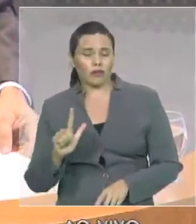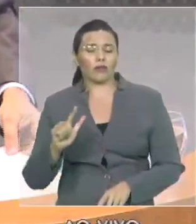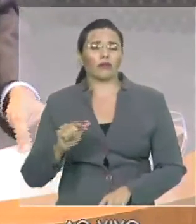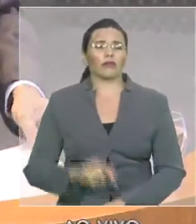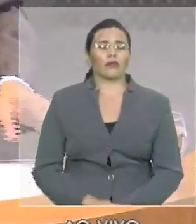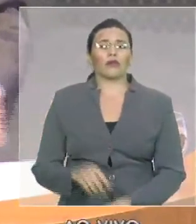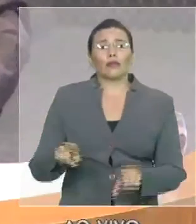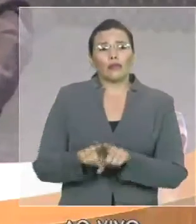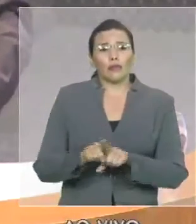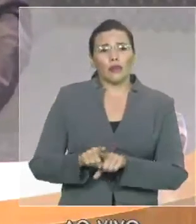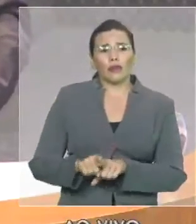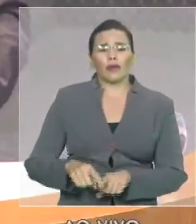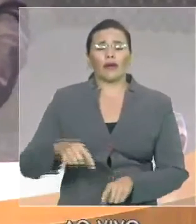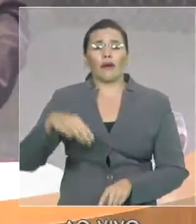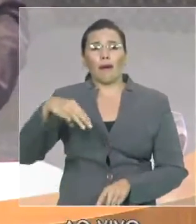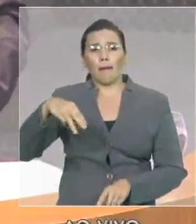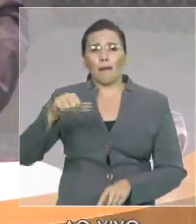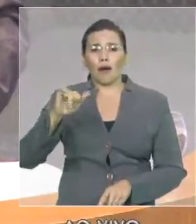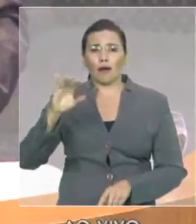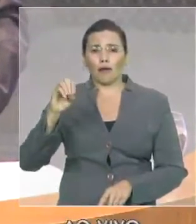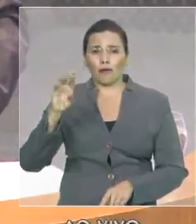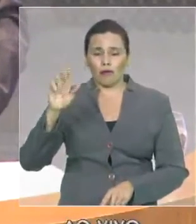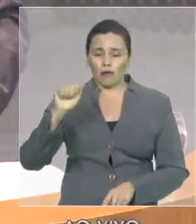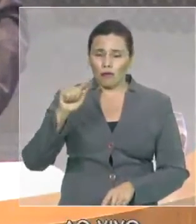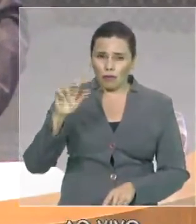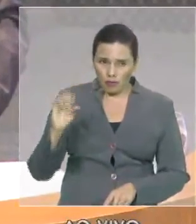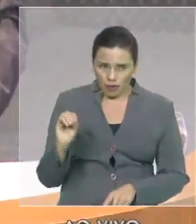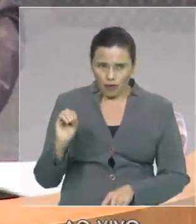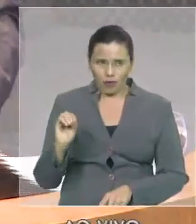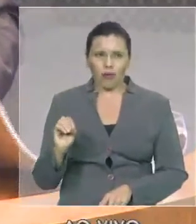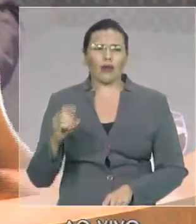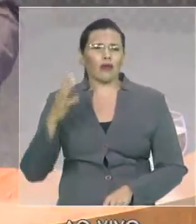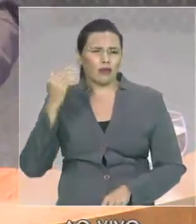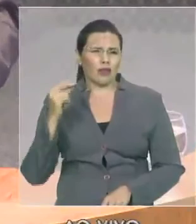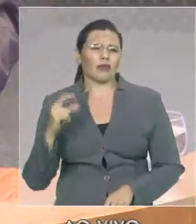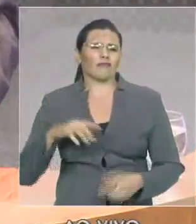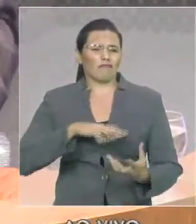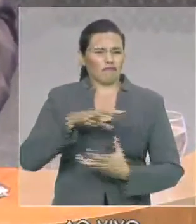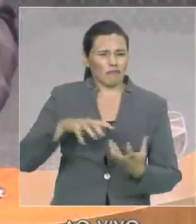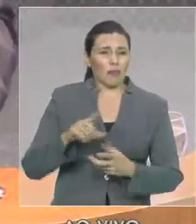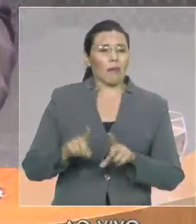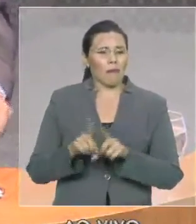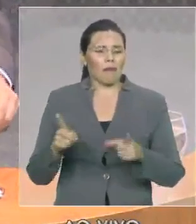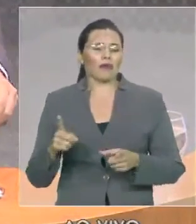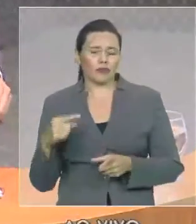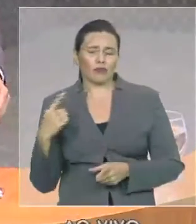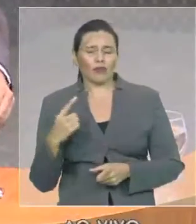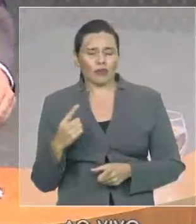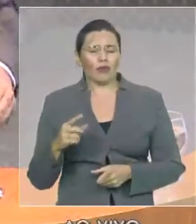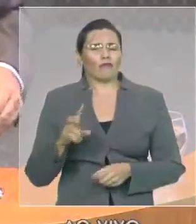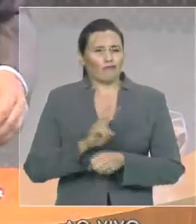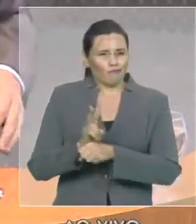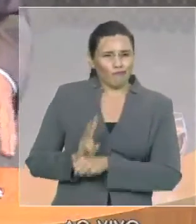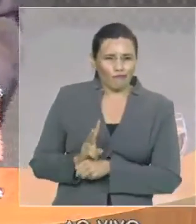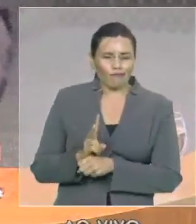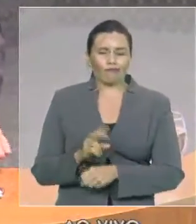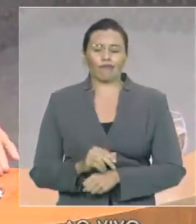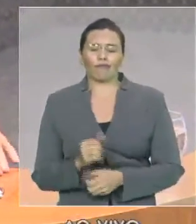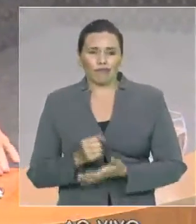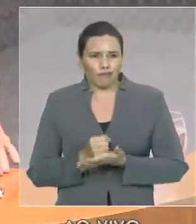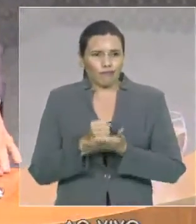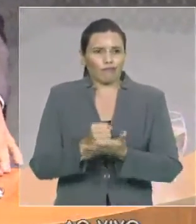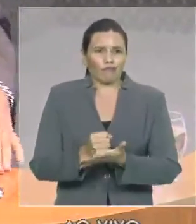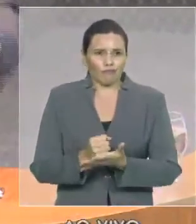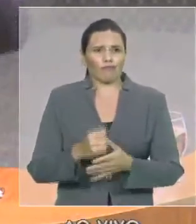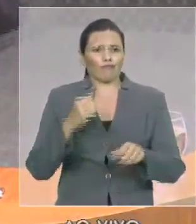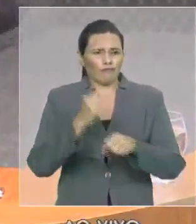senhoras e senhores ao final dessa mensagem sublime que 2016 apesar das dificuldades econômicas vamos avançar na implementação de